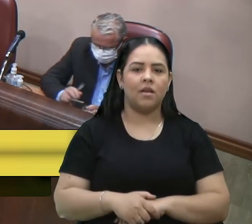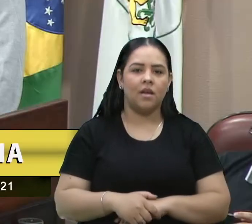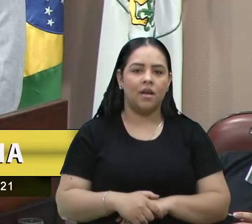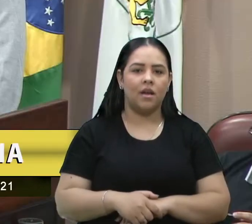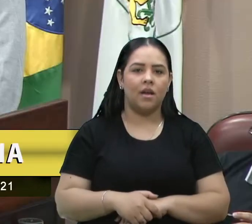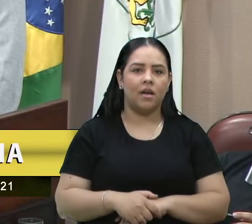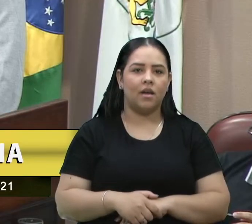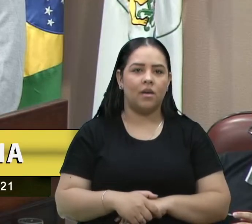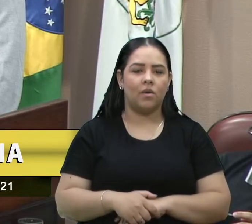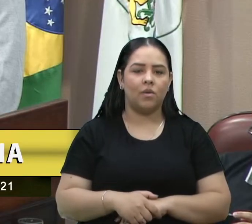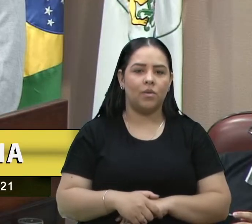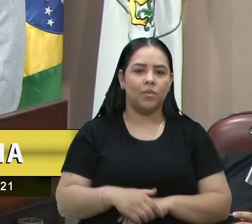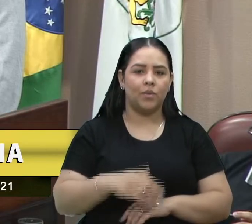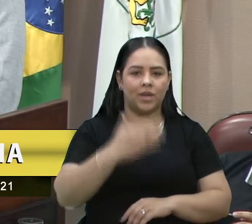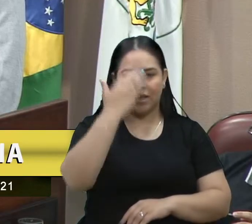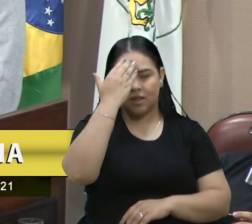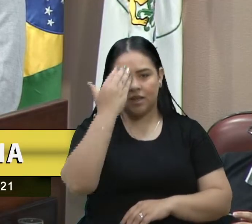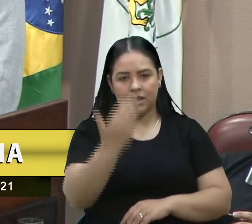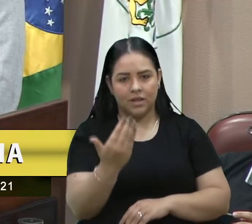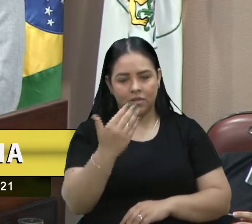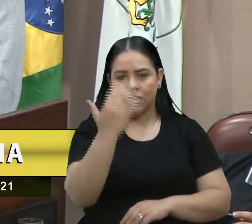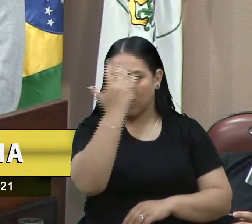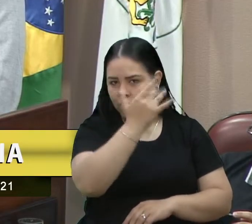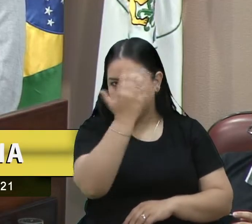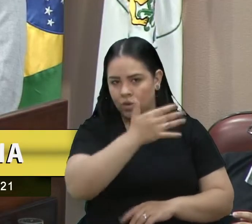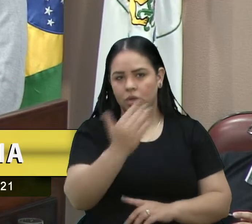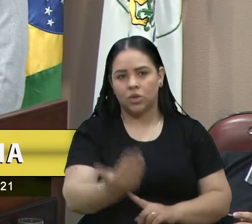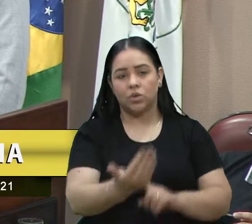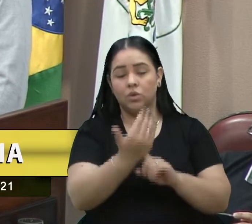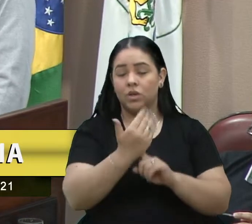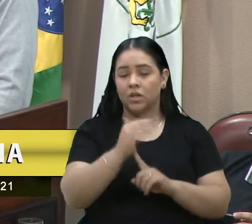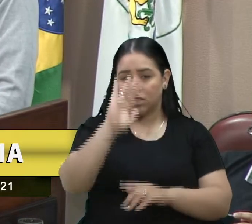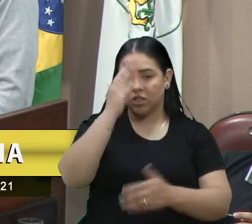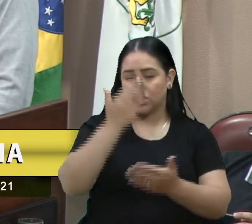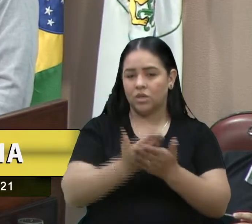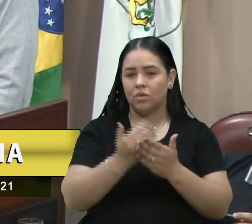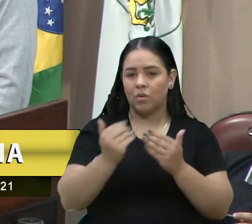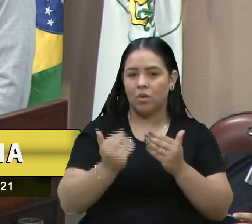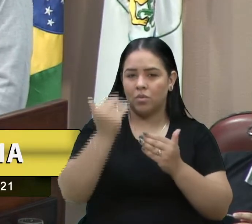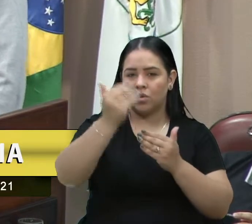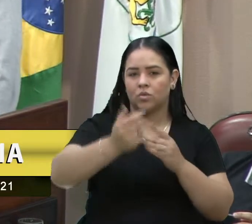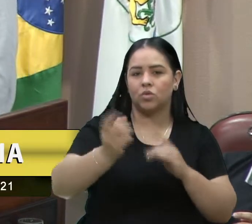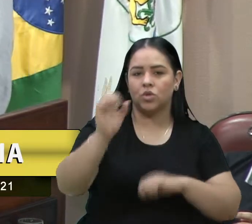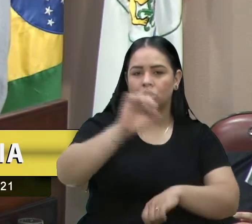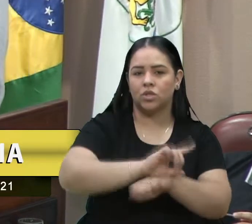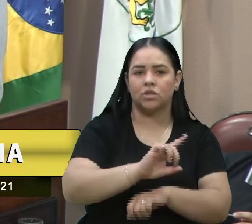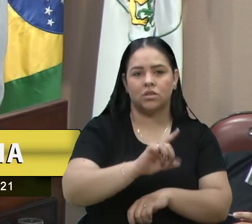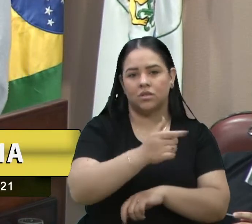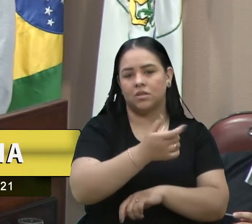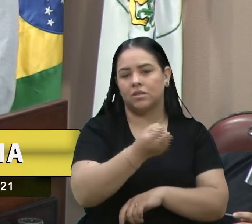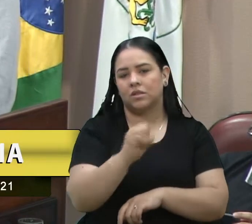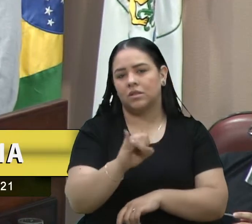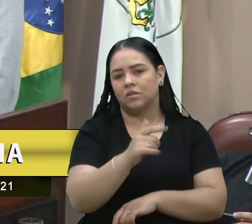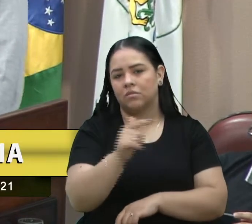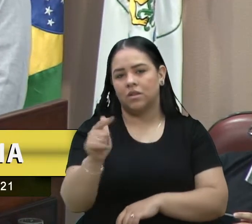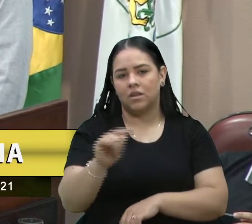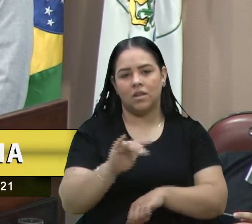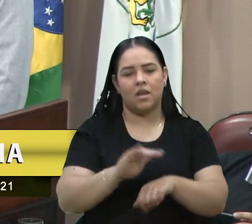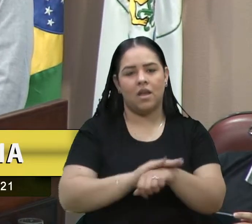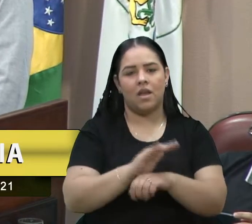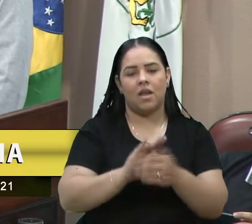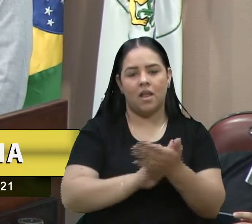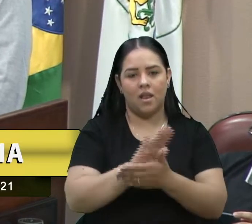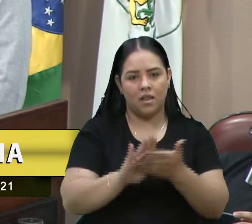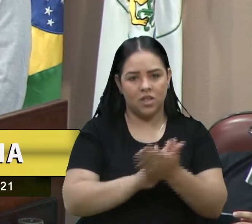executiva, e a gente, nos próximos dias, se tudo der certo, se mais nenhuma emenda entrar, ou coisa assim, agora está lá na comissão do colega